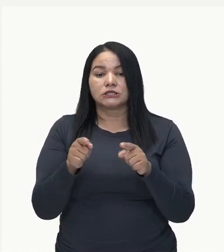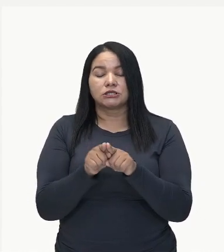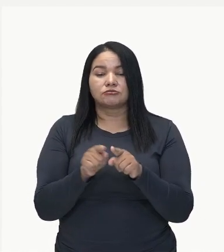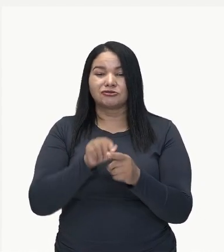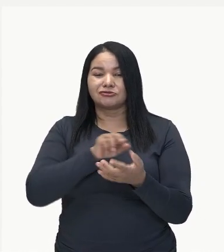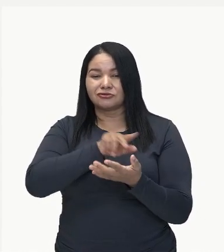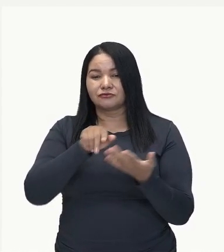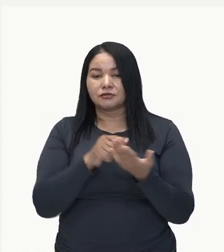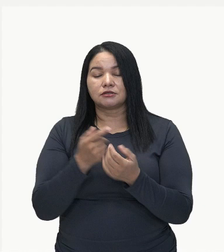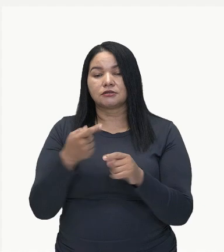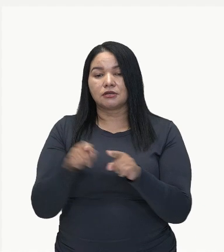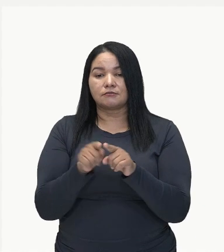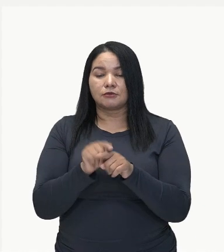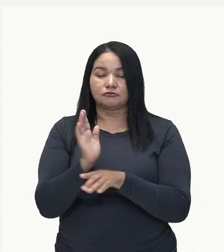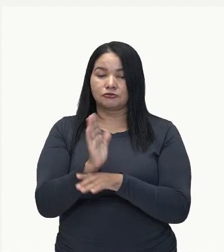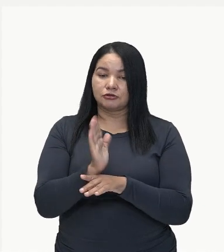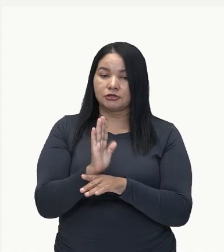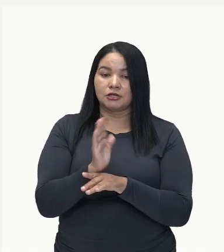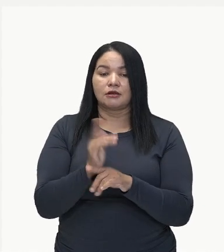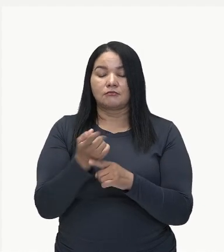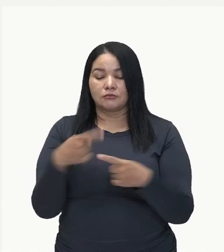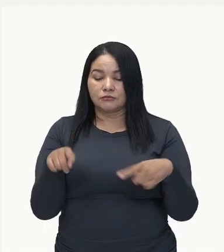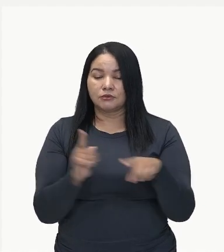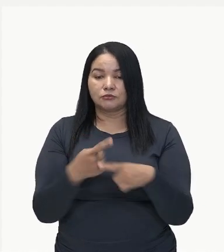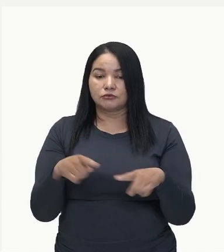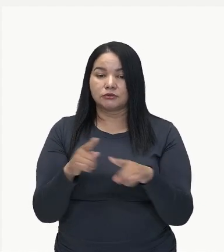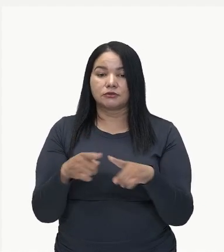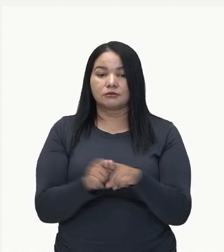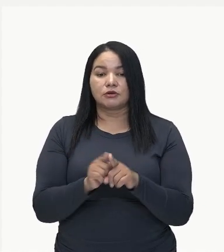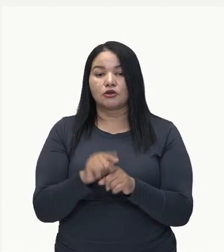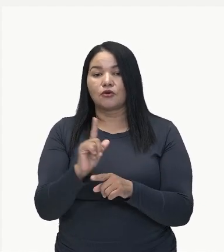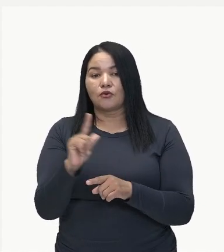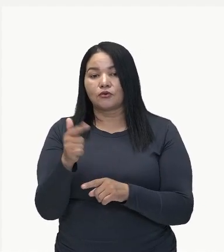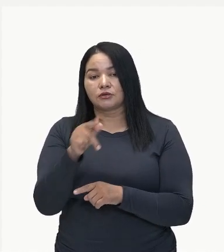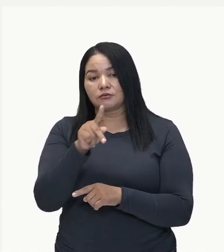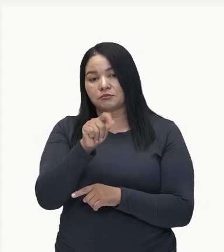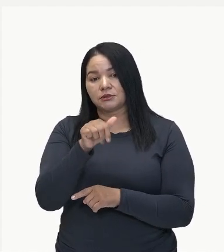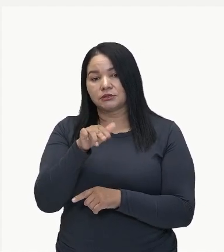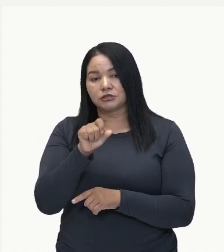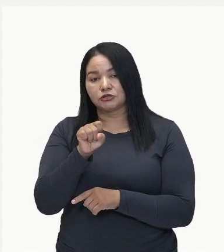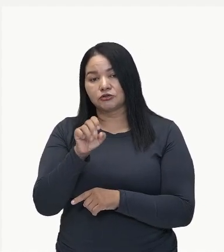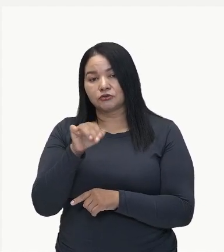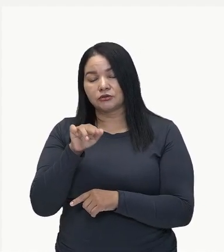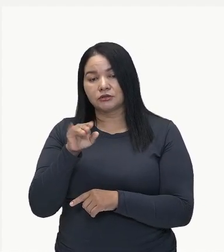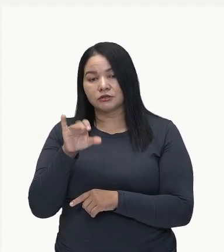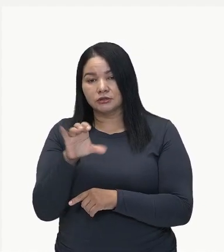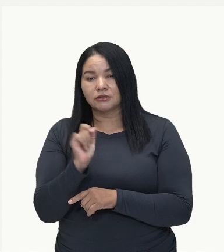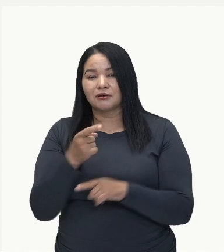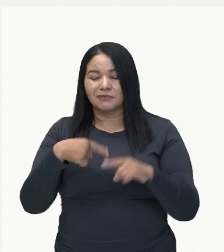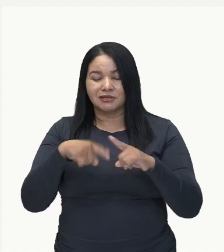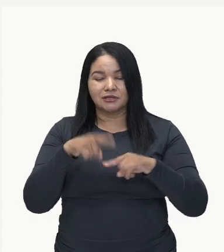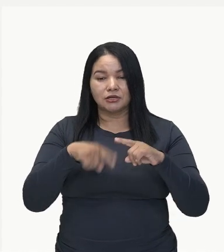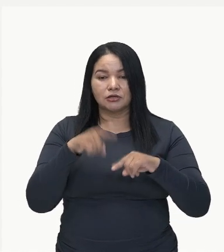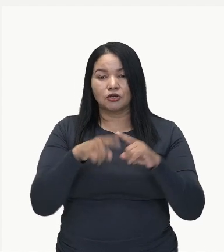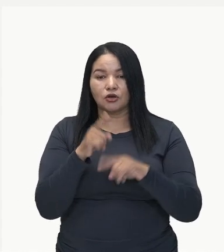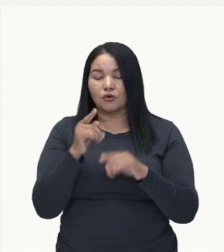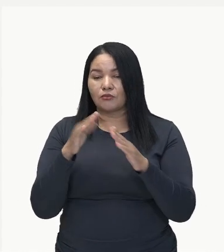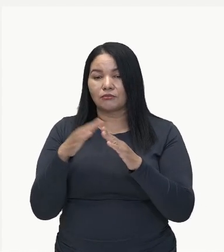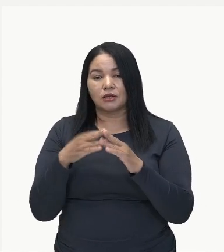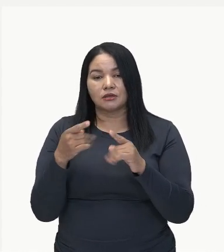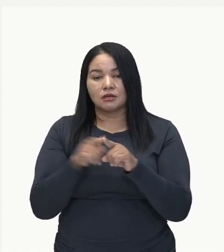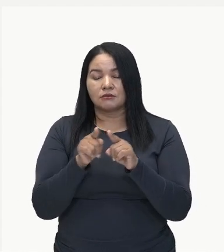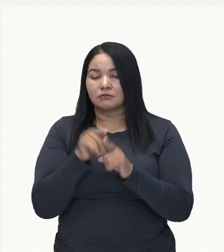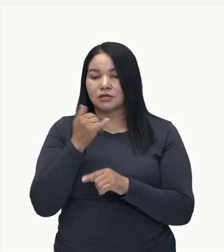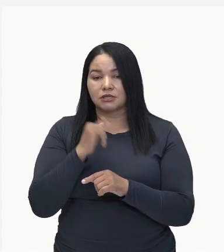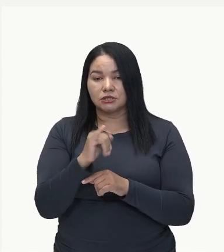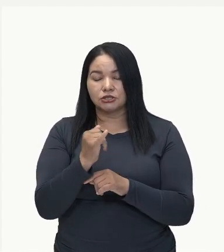cinematográfica e musical. A Panasonic, com produtos eletrônicos, que vão desde eletrodomésticos até soluções de energia.